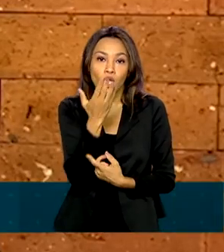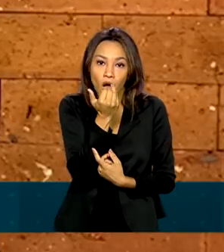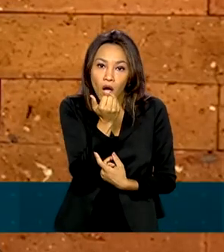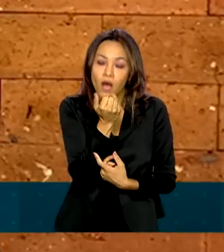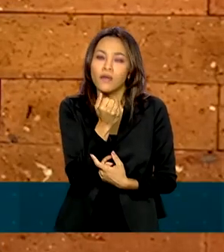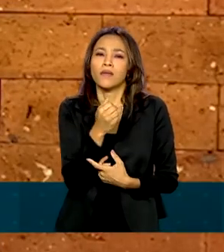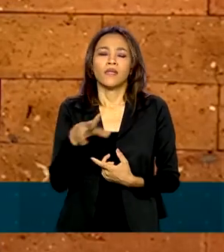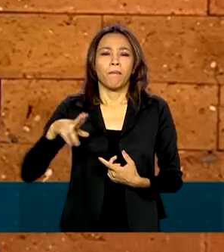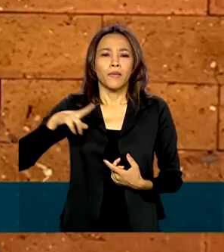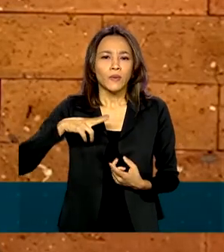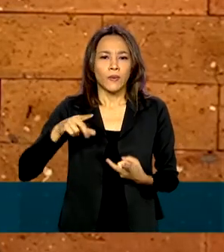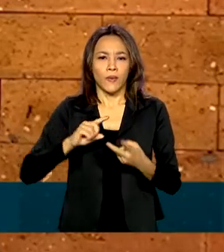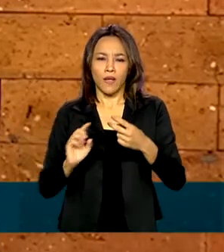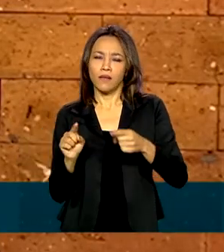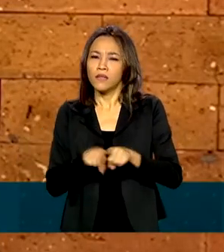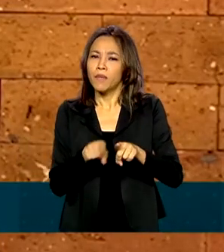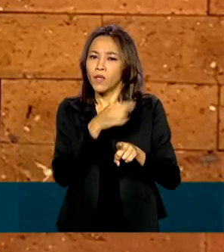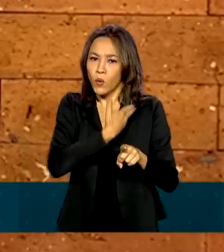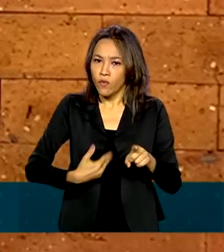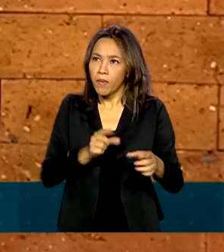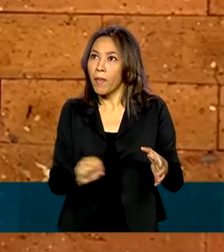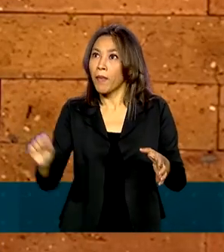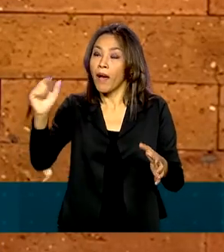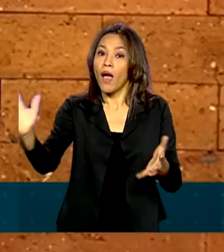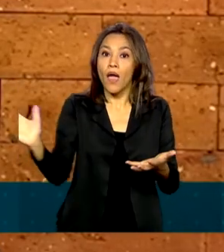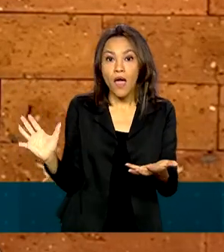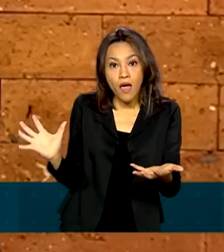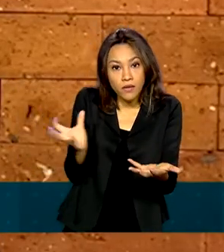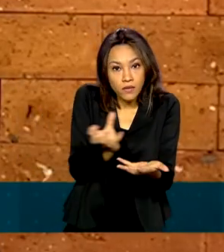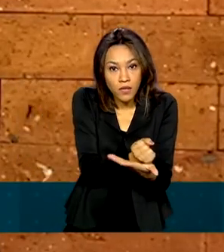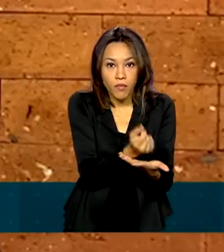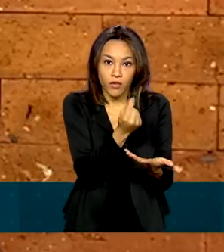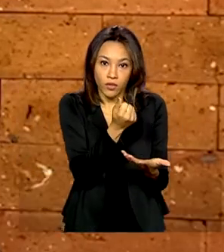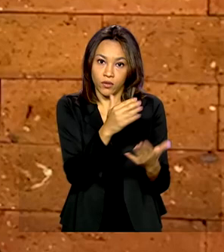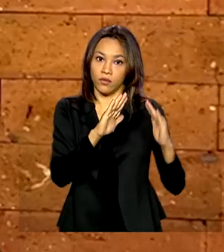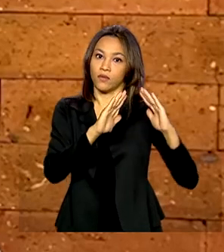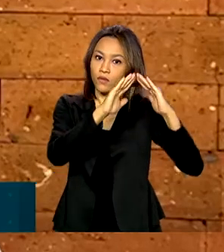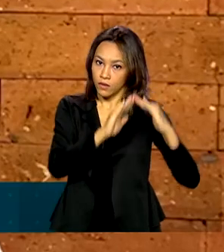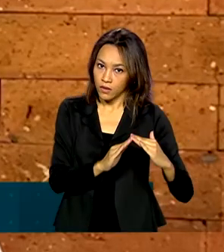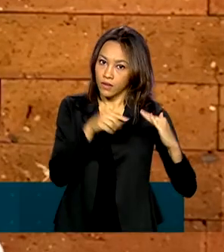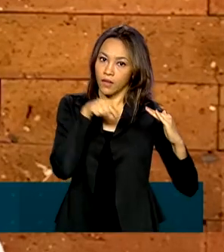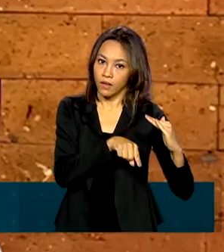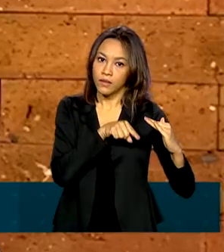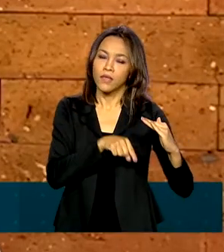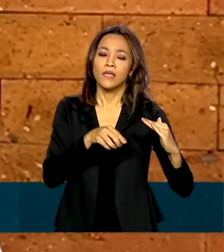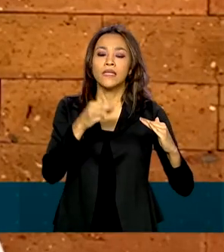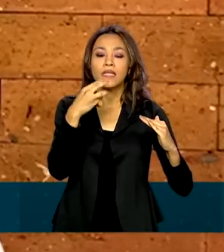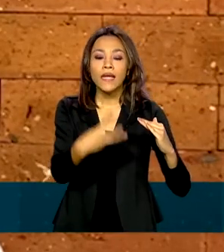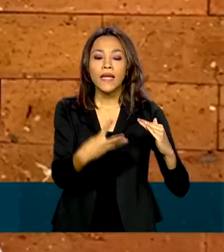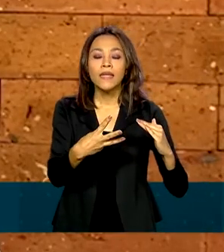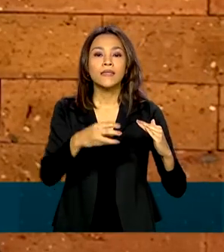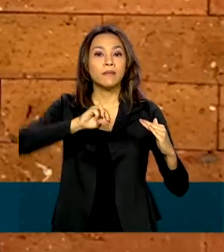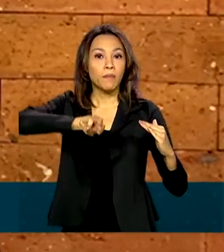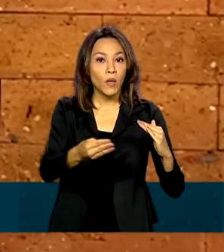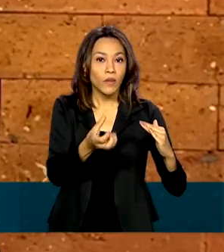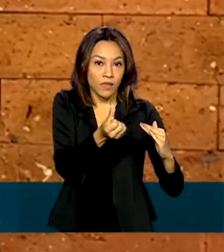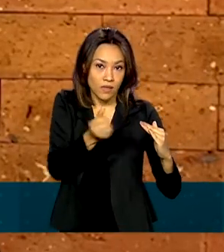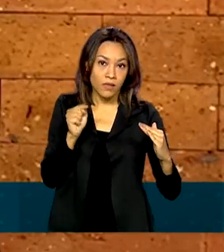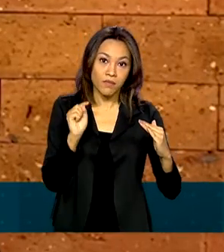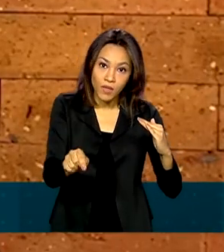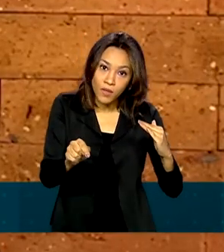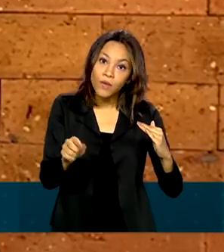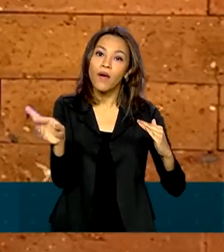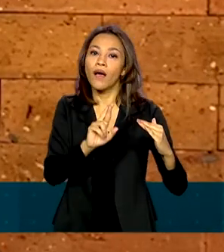parte da rede, esses equipamentos acessam recursos do governo federal. Em 2020, foram 3 milhões e 600 mil reais destinados para